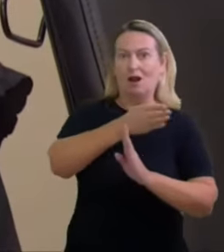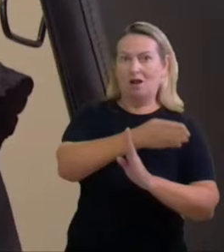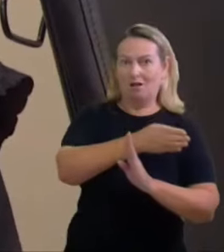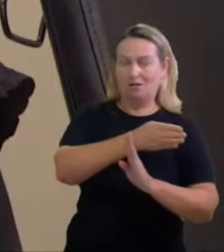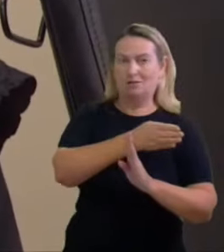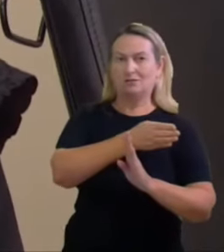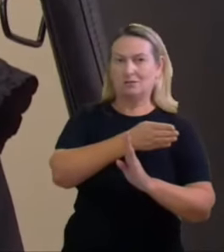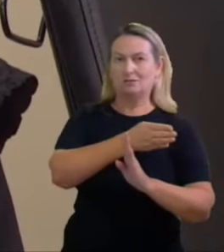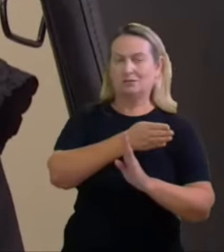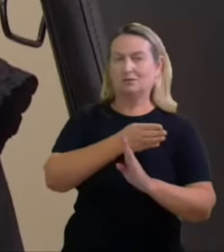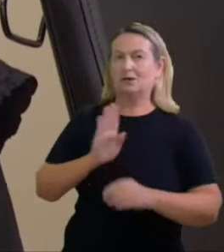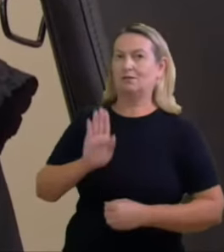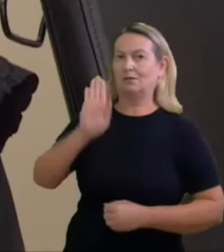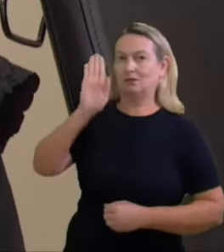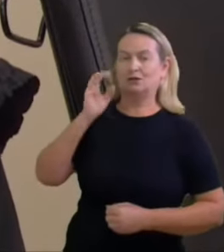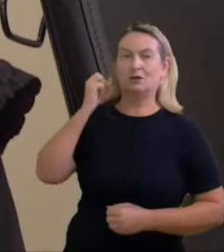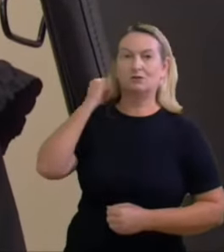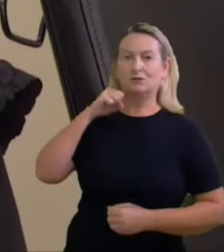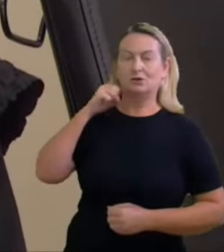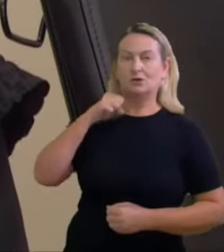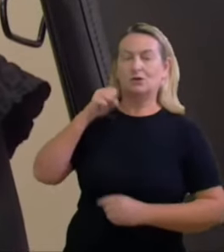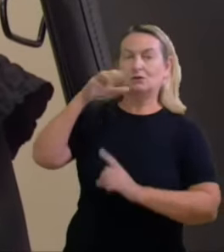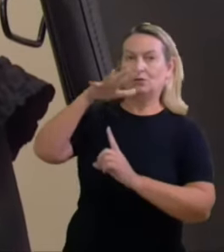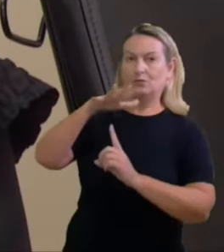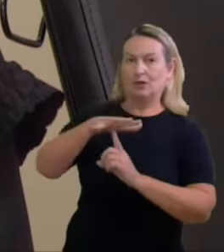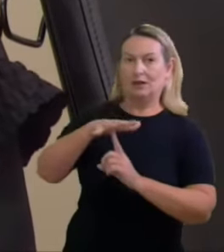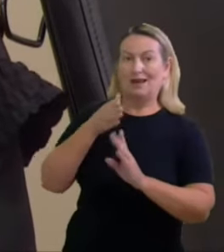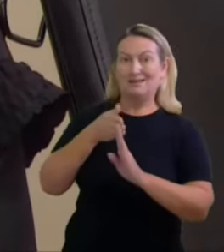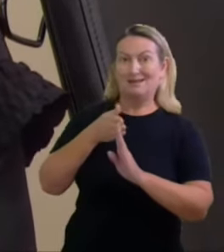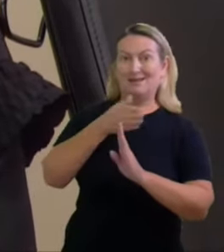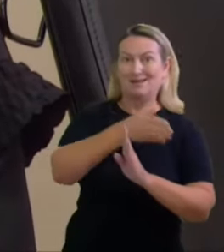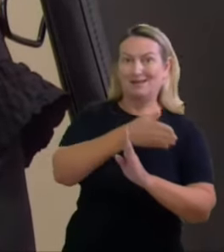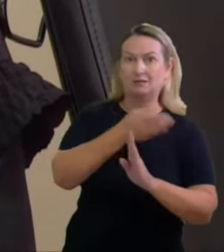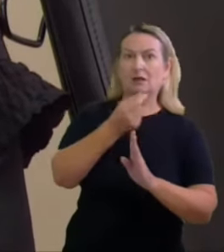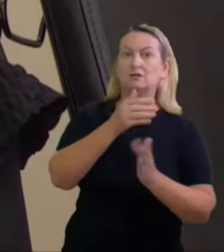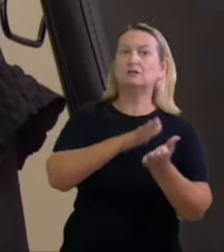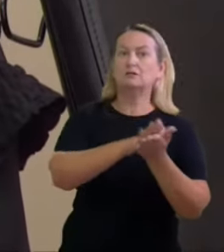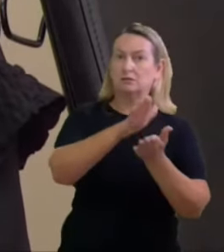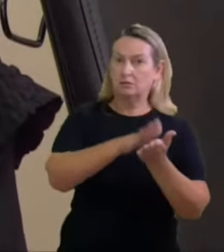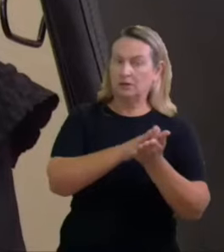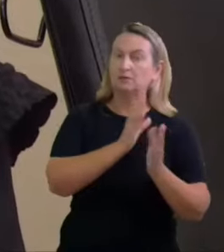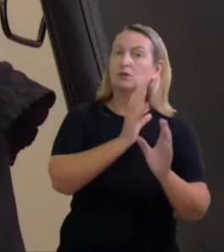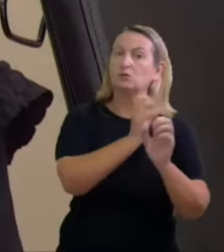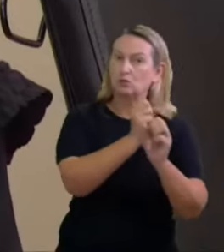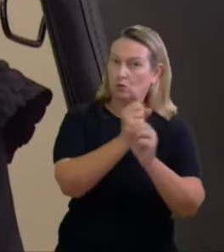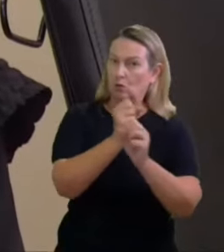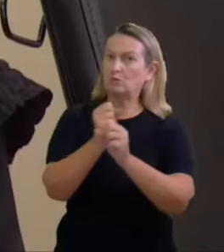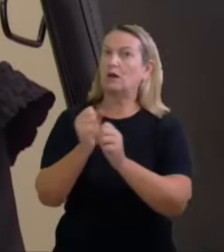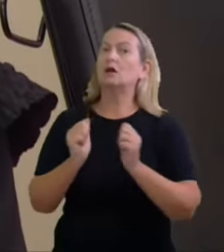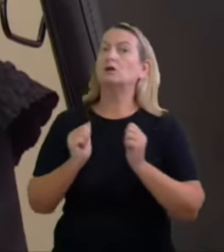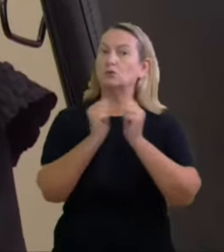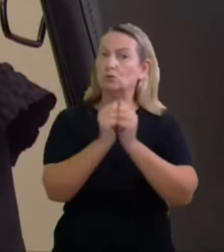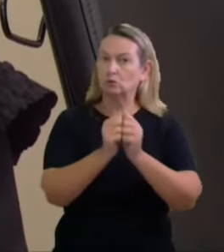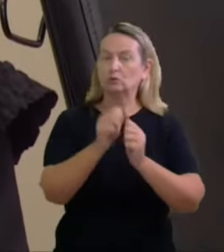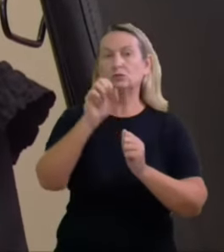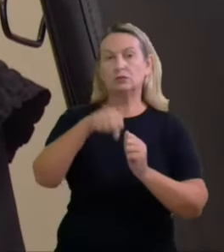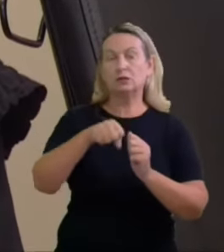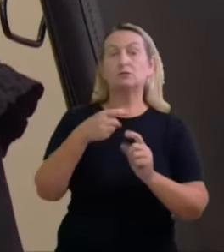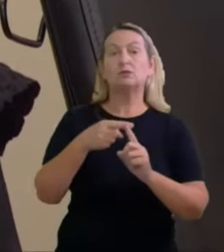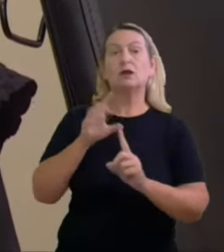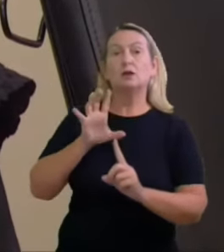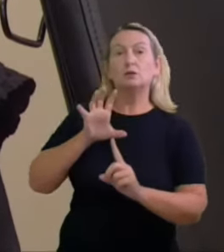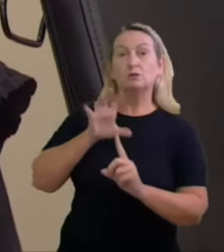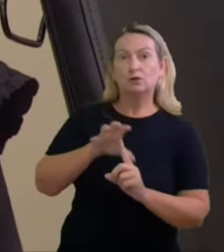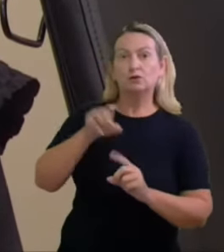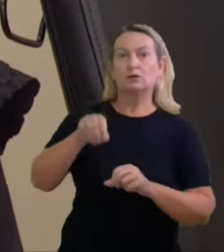para o senado no estado do Paraná eu estou entendendo que essas despesas devem ser computadas porque elas tiveram impacto aqui no estado do